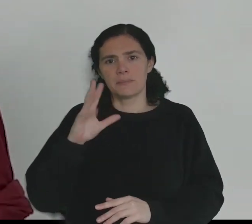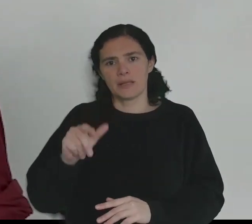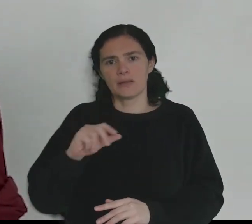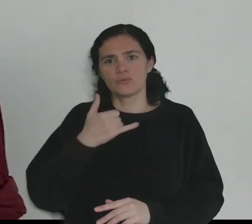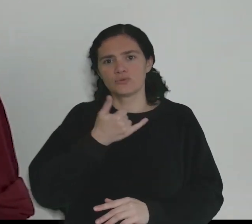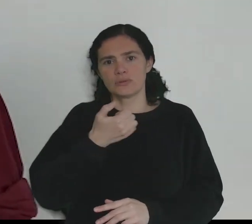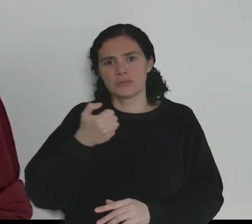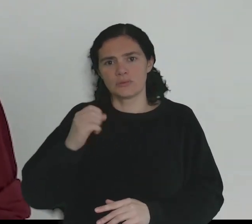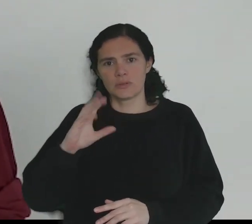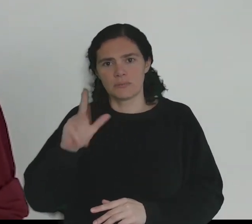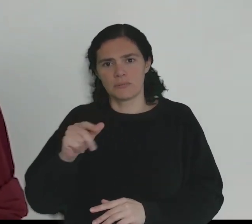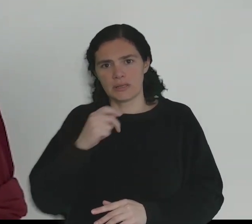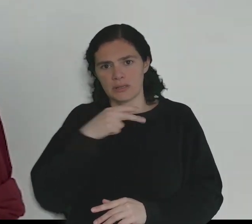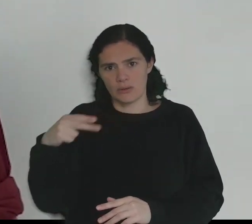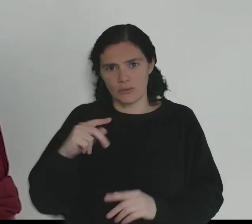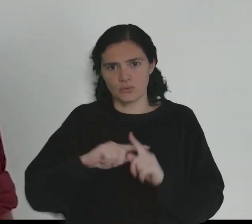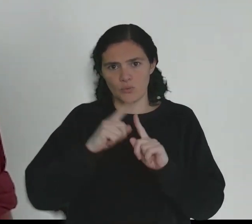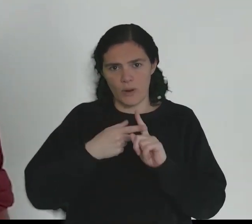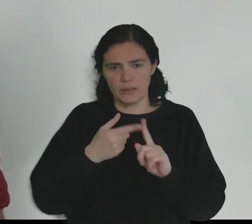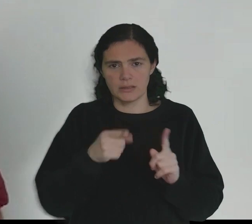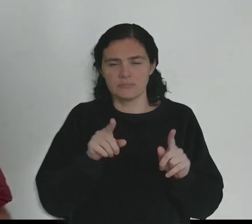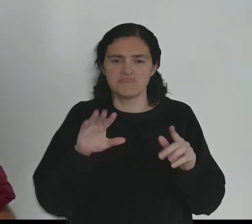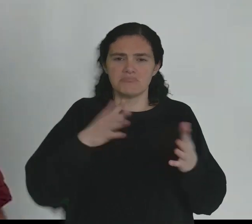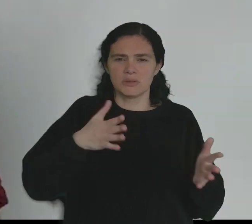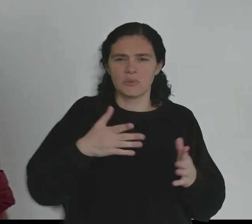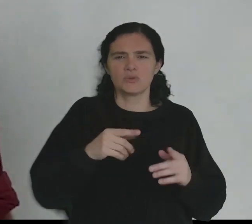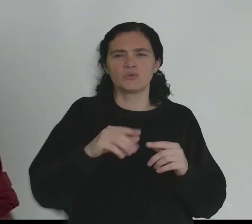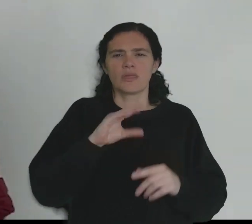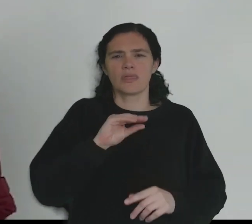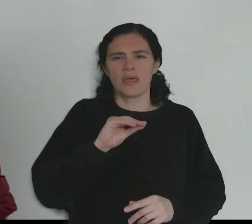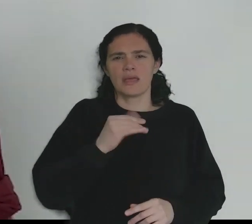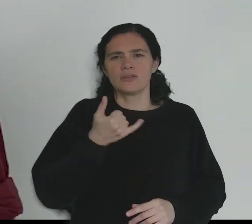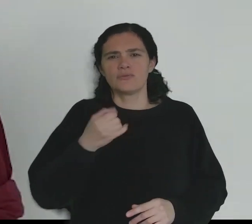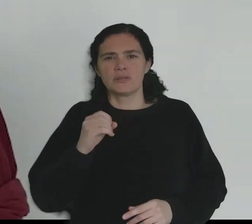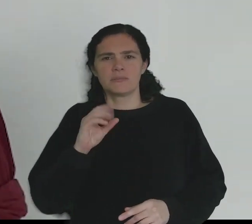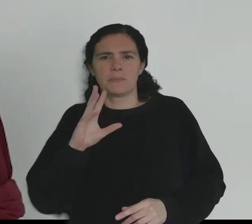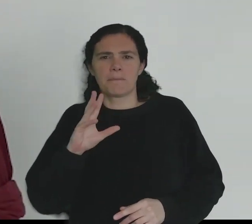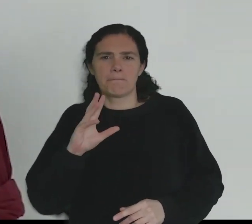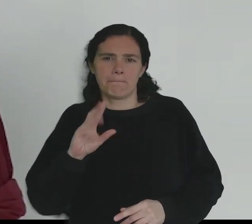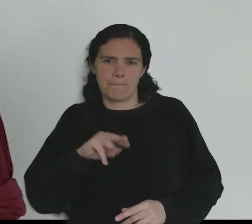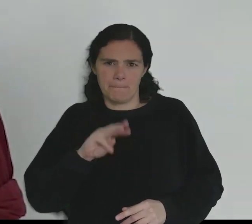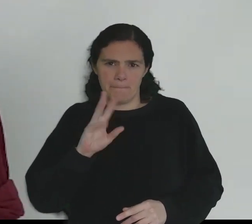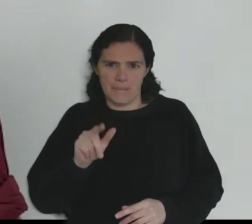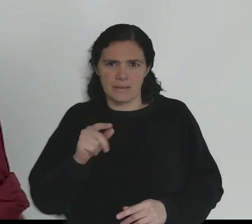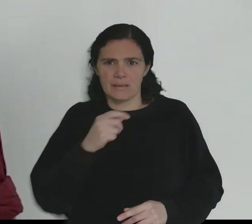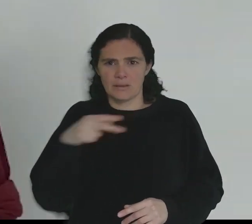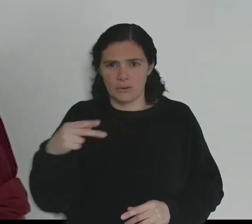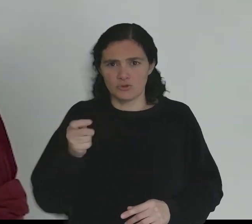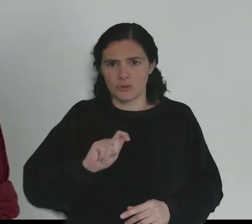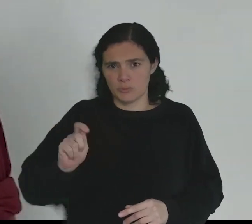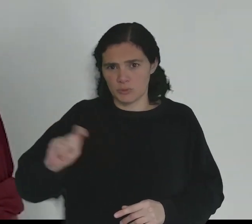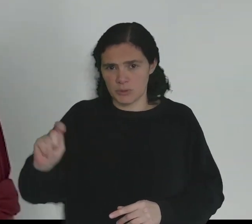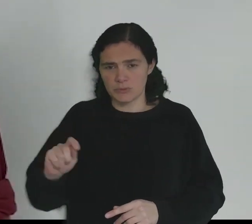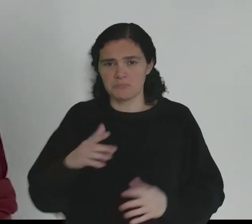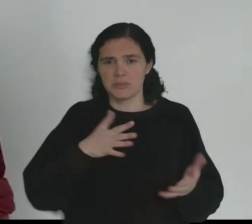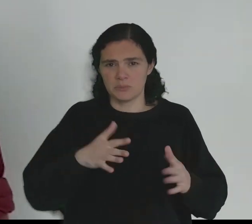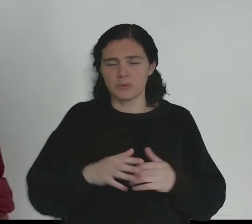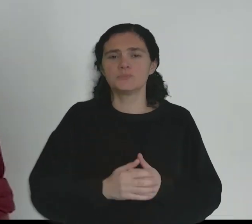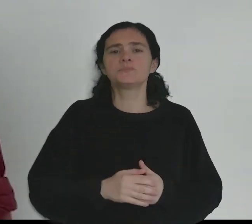mil aos 250 mil euros anuais, isto corresponde, sensivelmente, aos 10 a 20 mil euros mensais, mais ou menos,